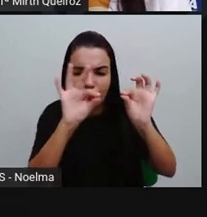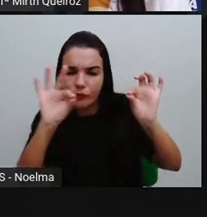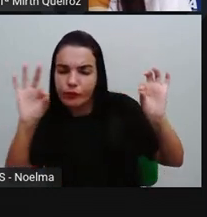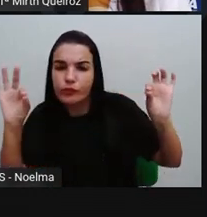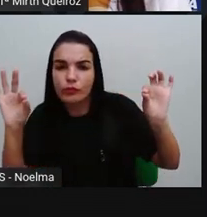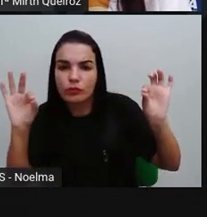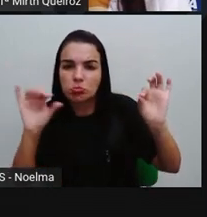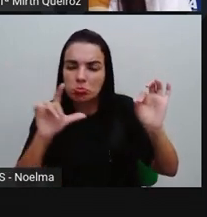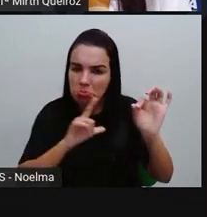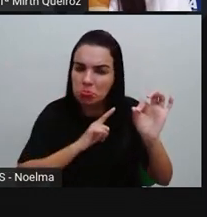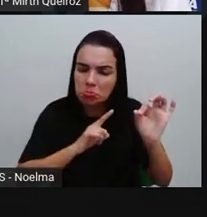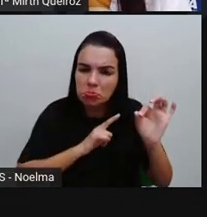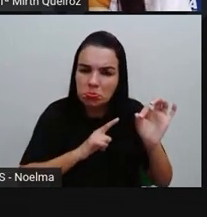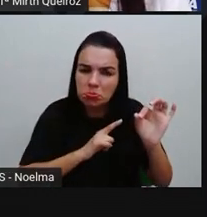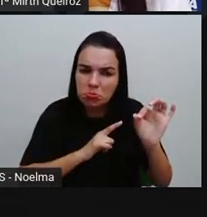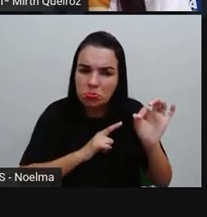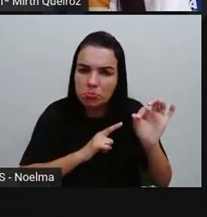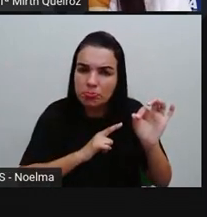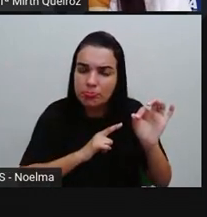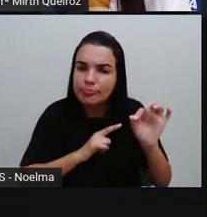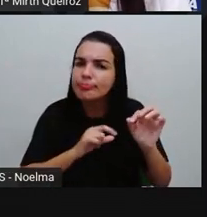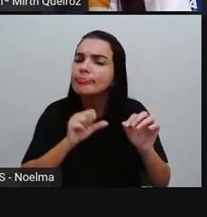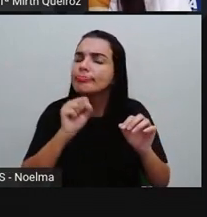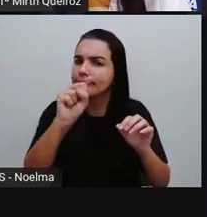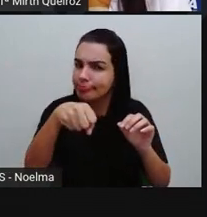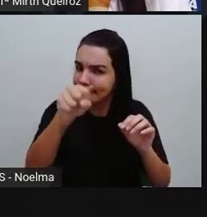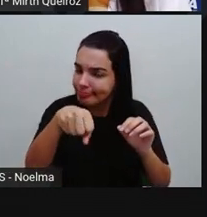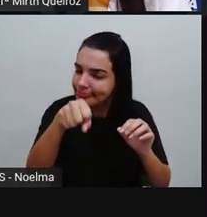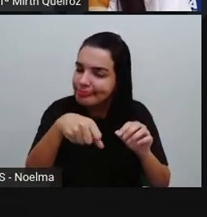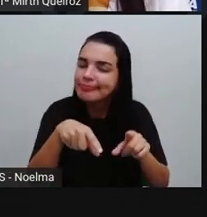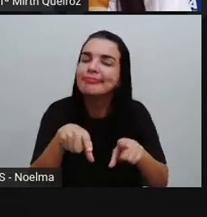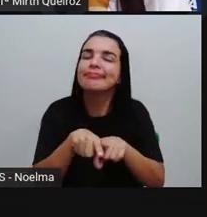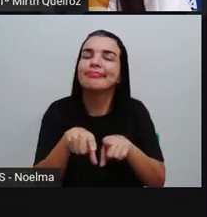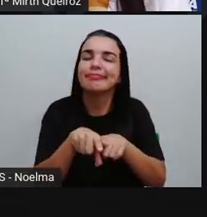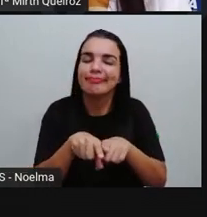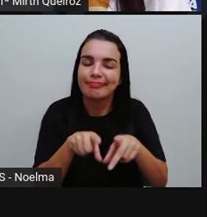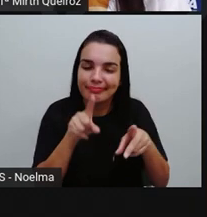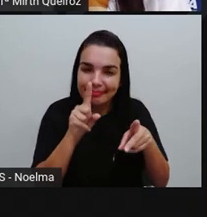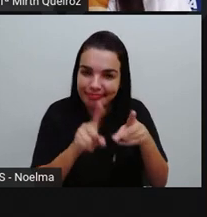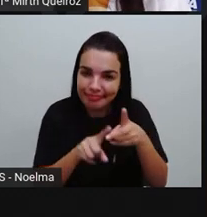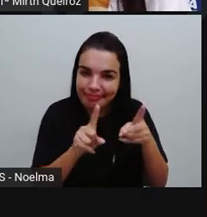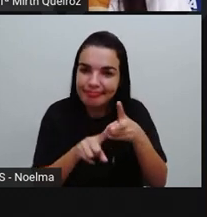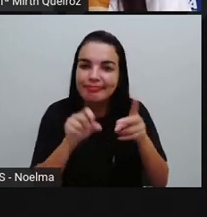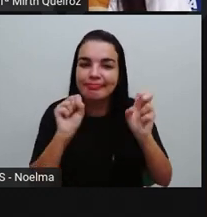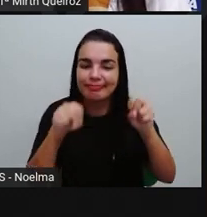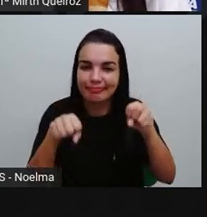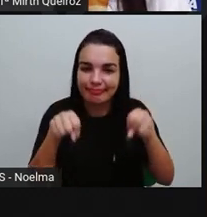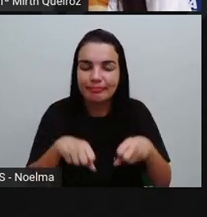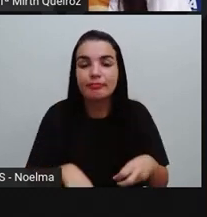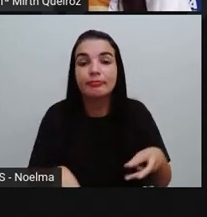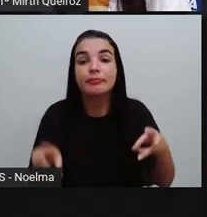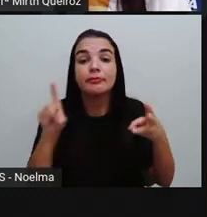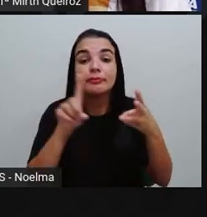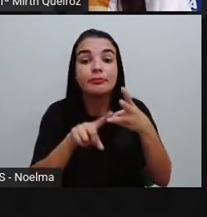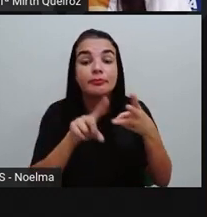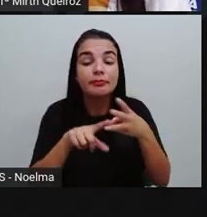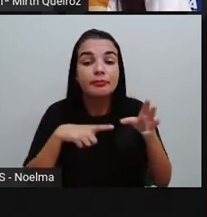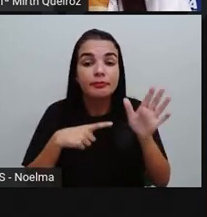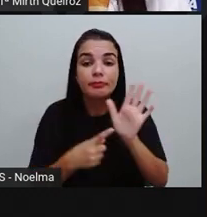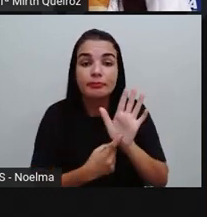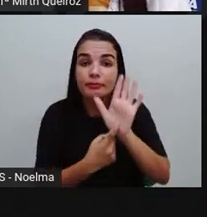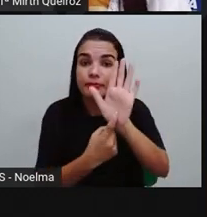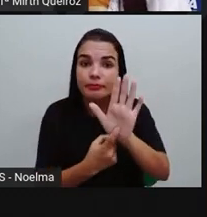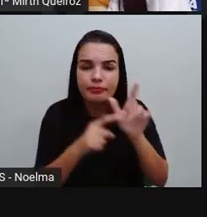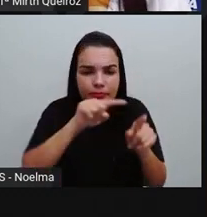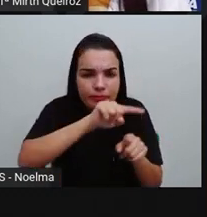Nesse caso, essa figura apresenta. Ela pode ser considerada um polígono? Por isso, pode. Ela apresenta curva?